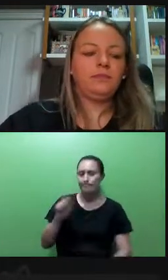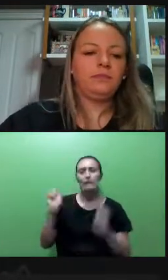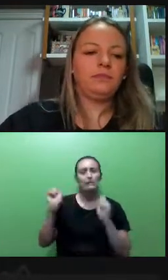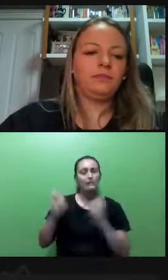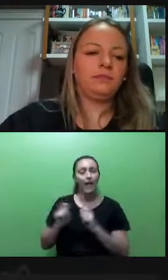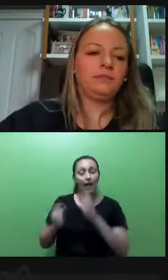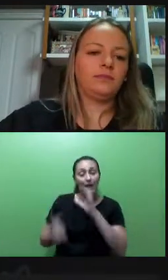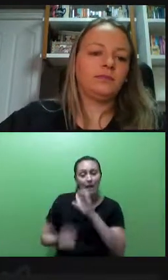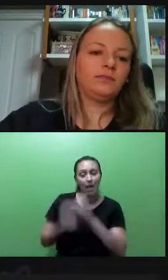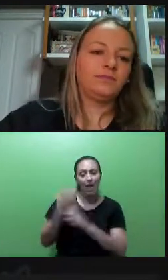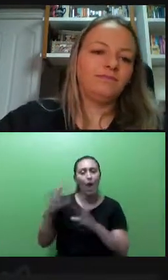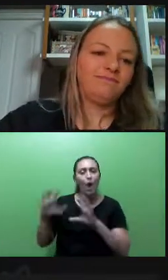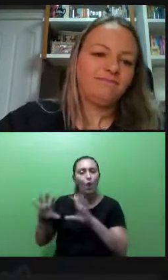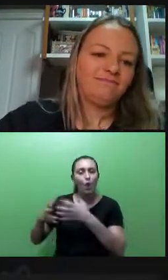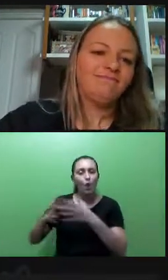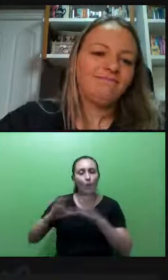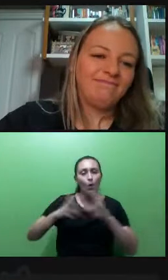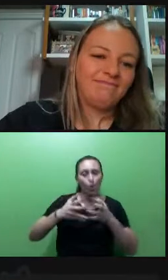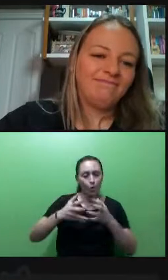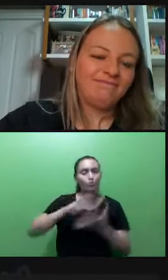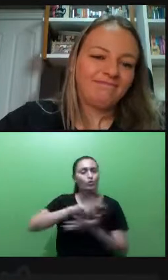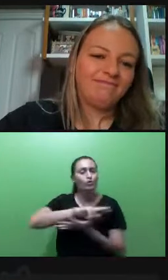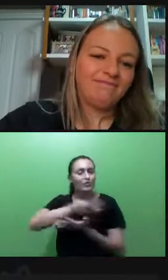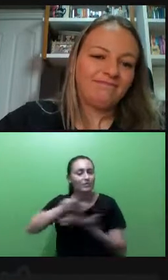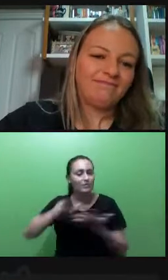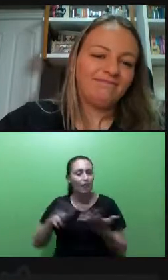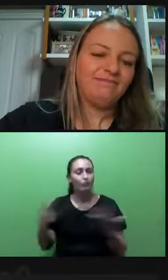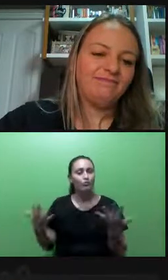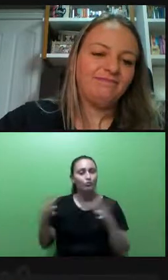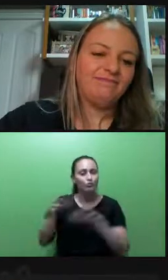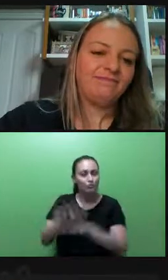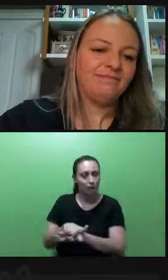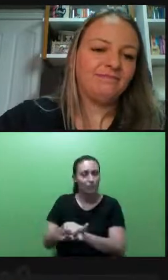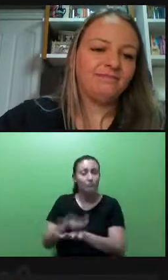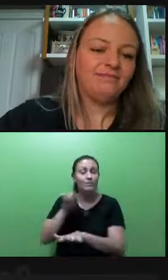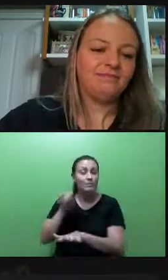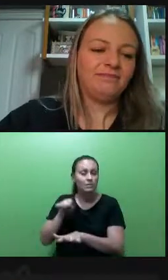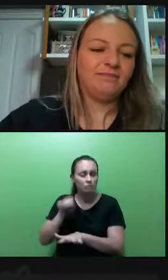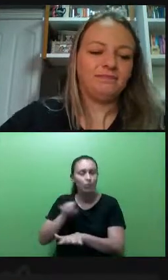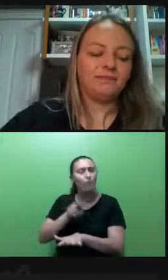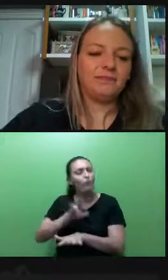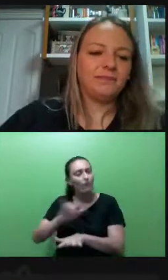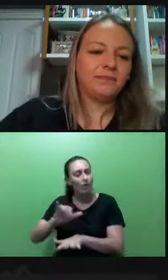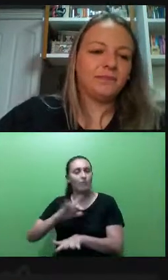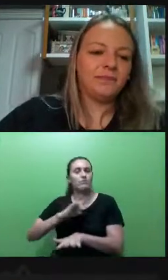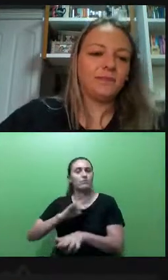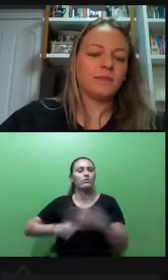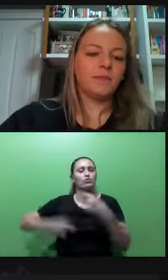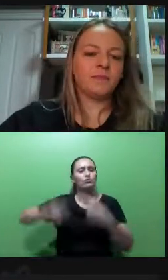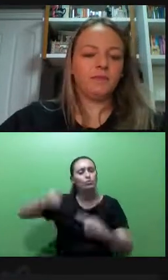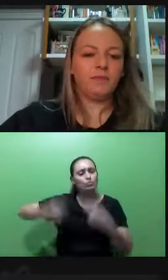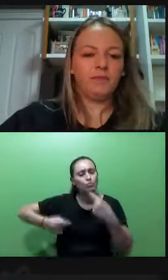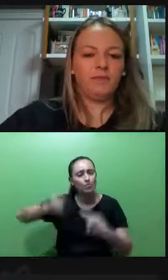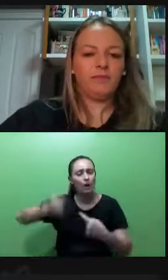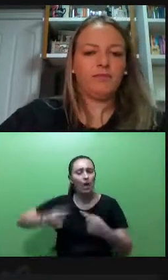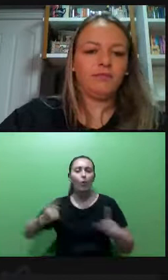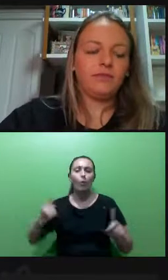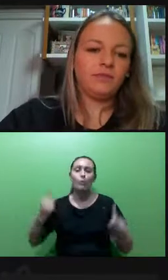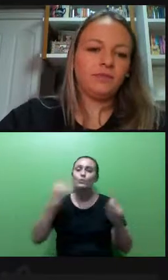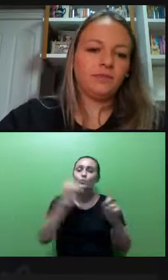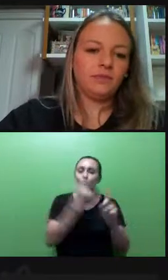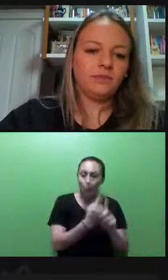diversidade e inclusão. Esses grupos vão, justamente, fazer discussão, né, encontros, para